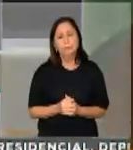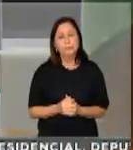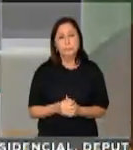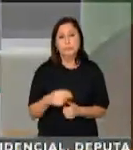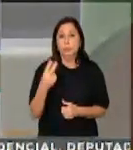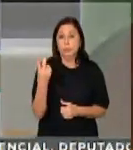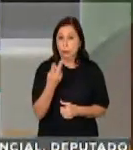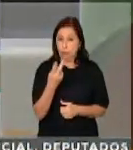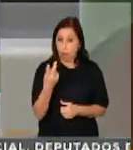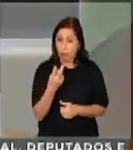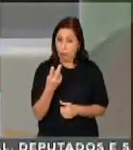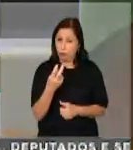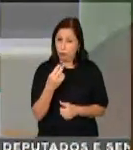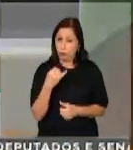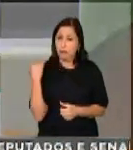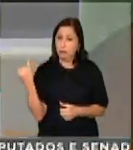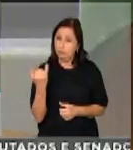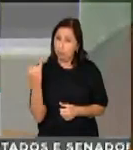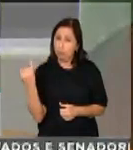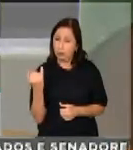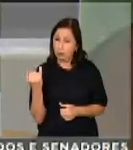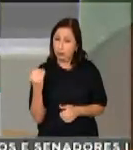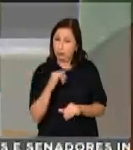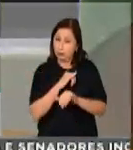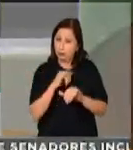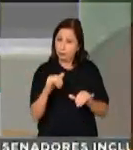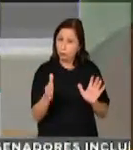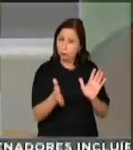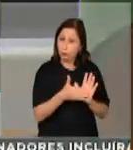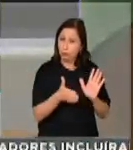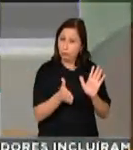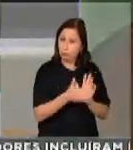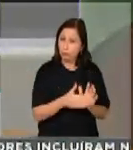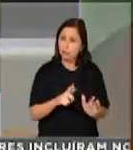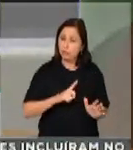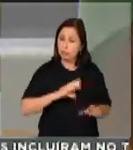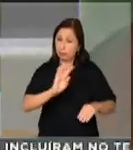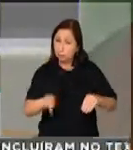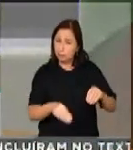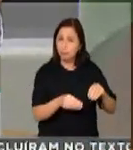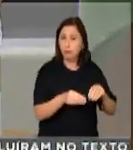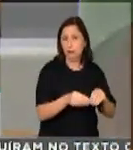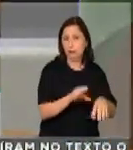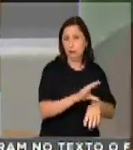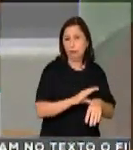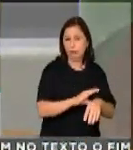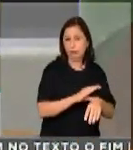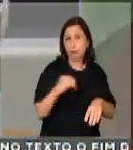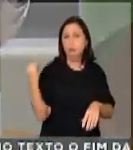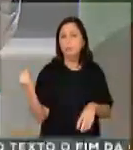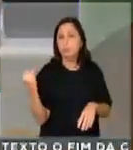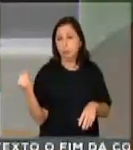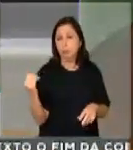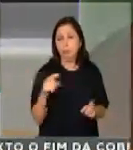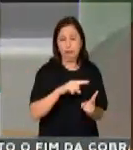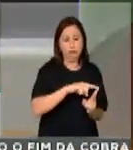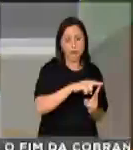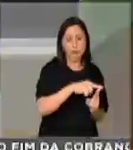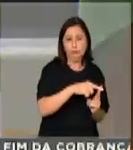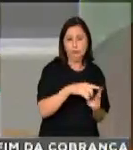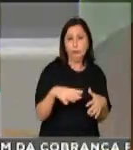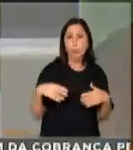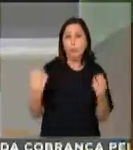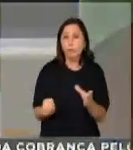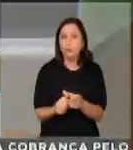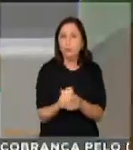de duas propostas de emenda à Constituição muito importantes. Renil, quando fizemos a Constituição